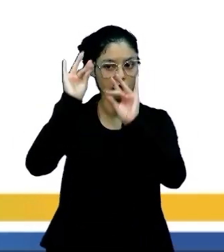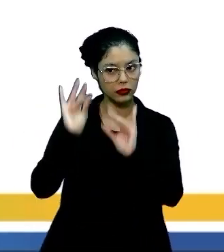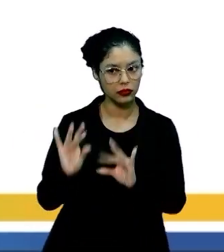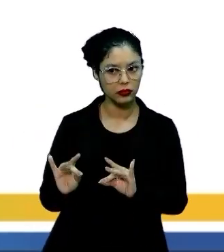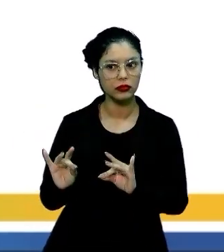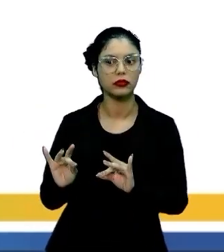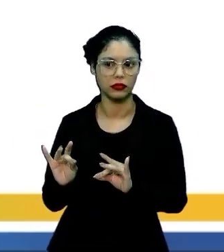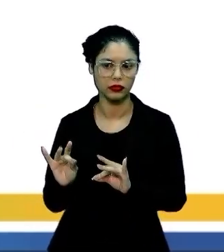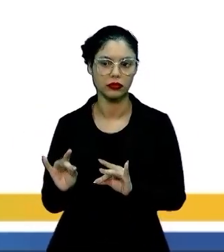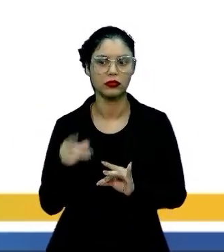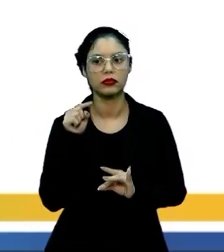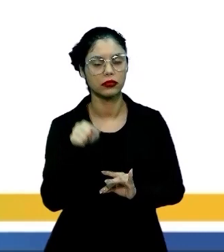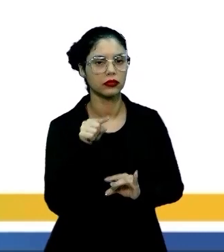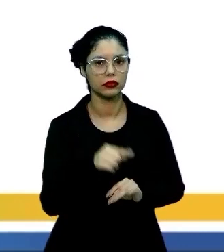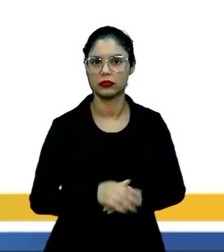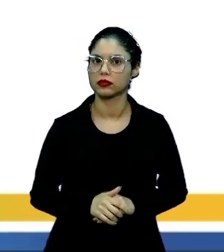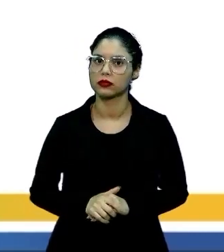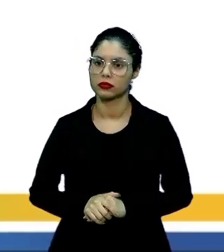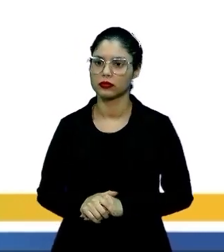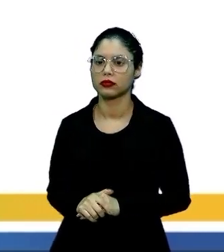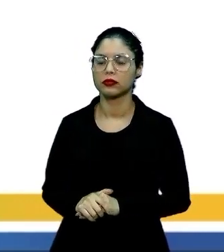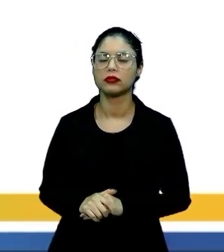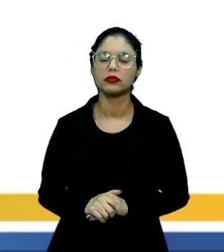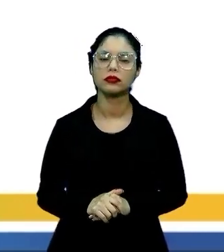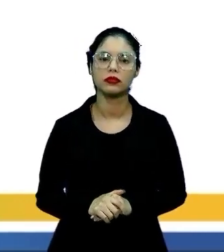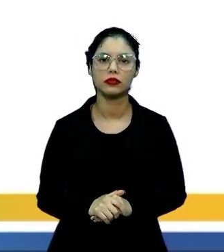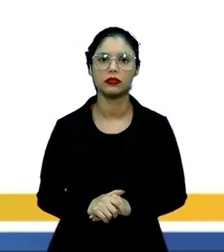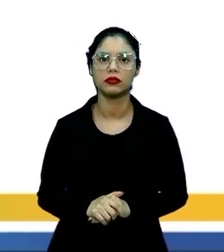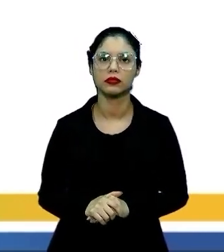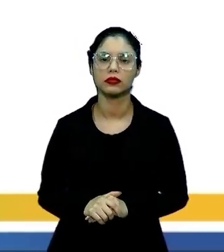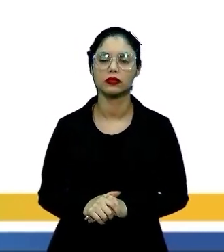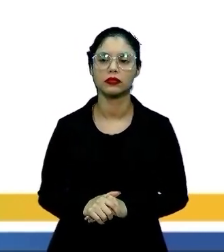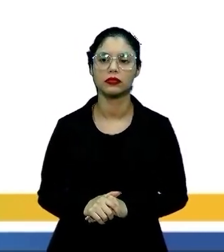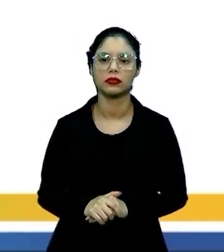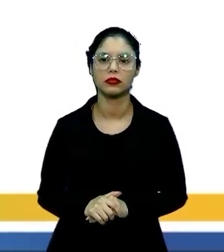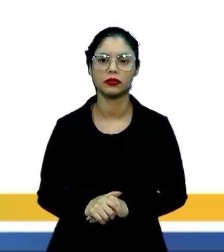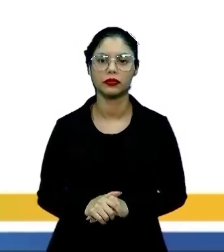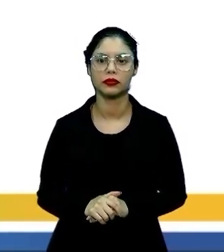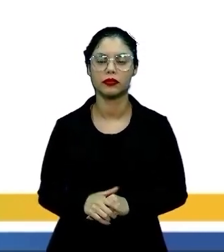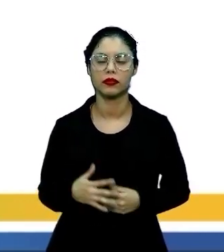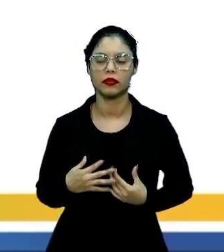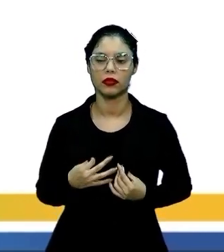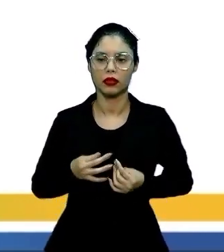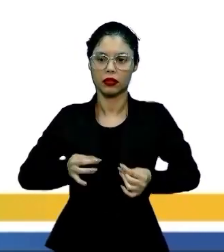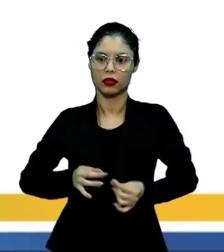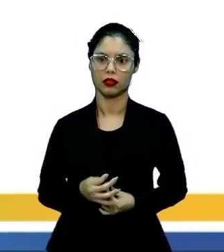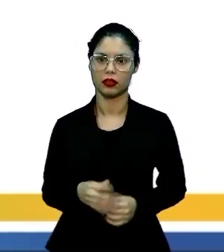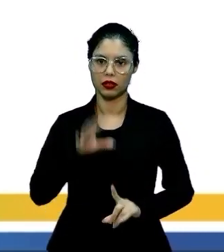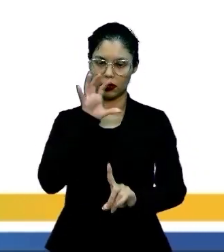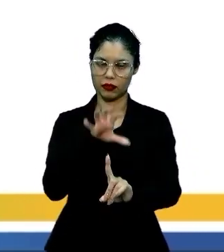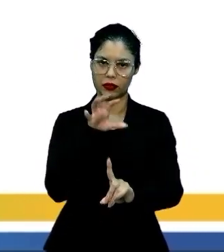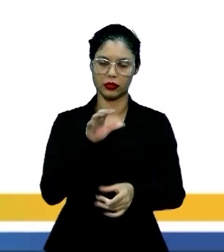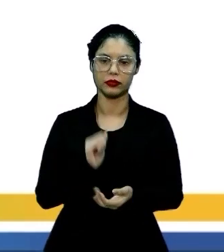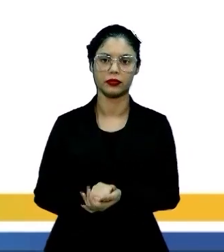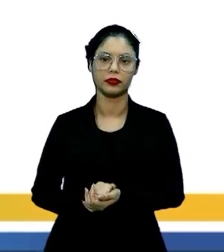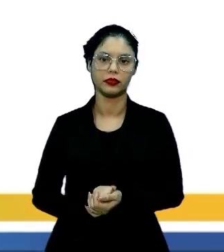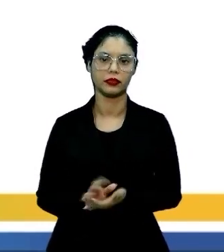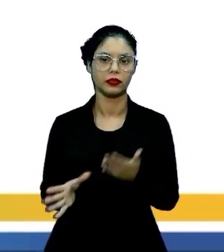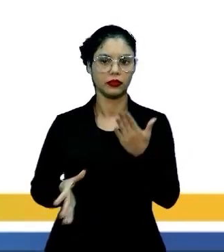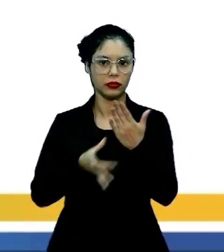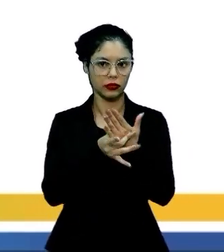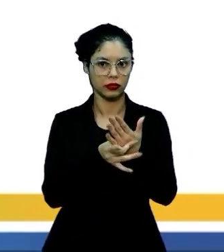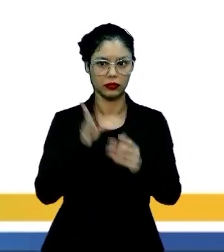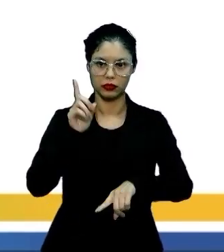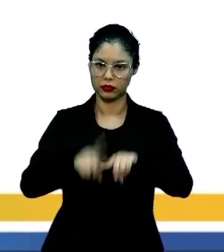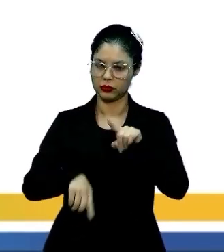bem maiores aqui no romance naturalista. Quanto à influência, o realismo,